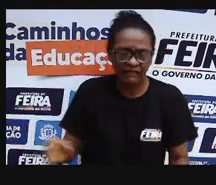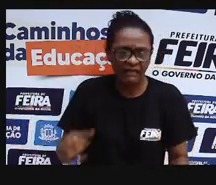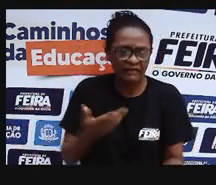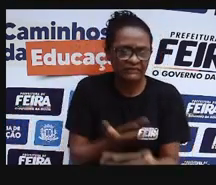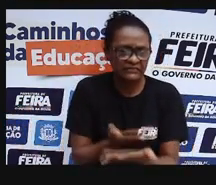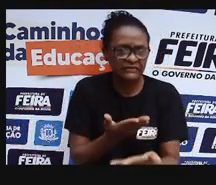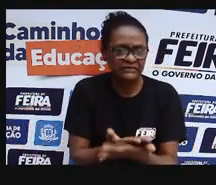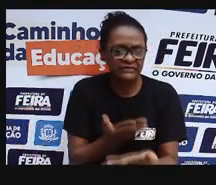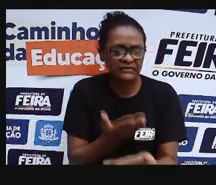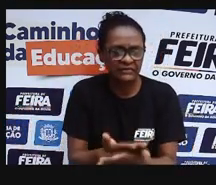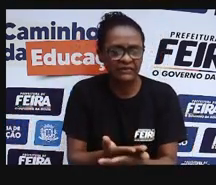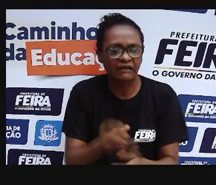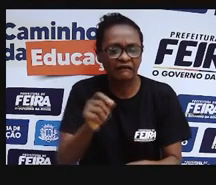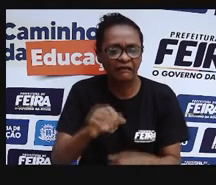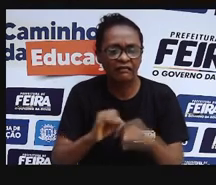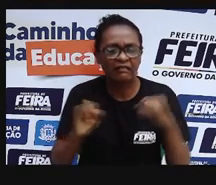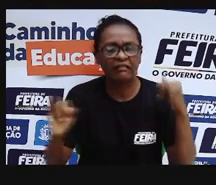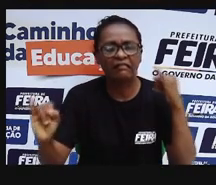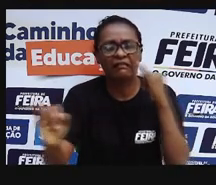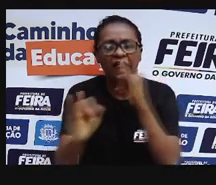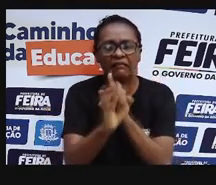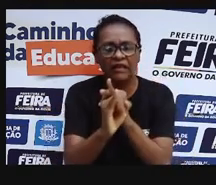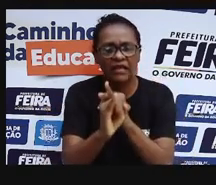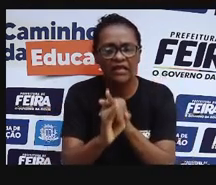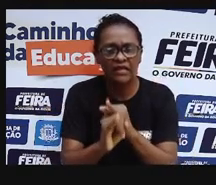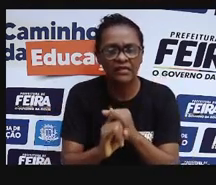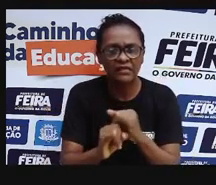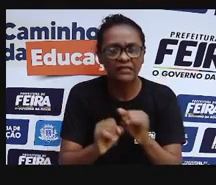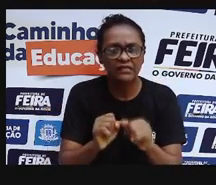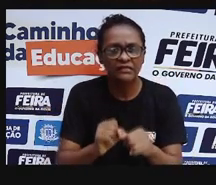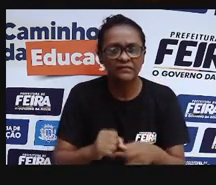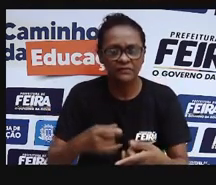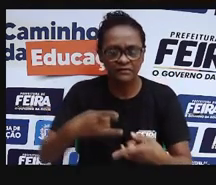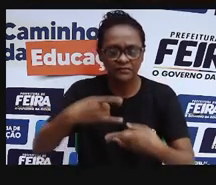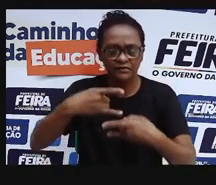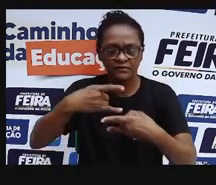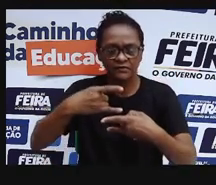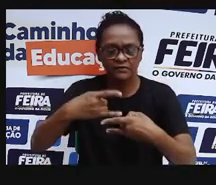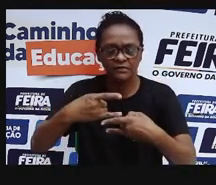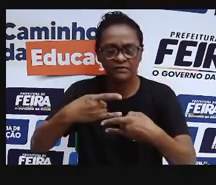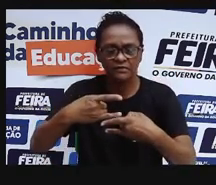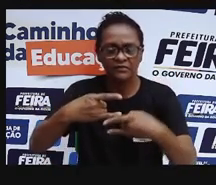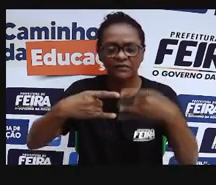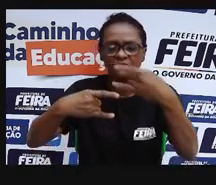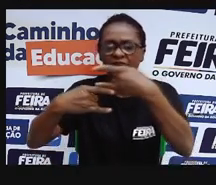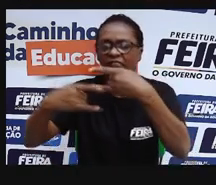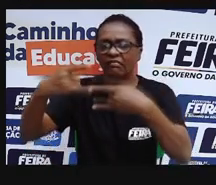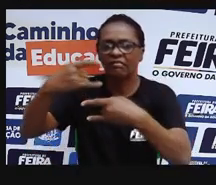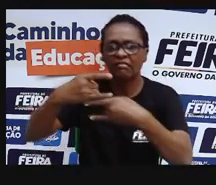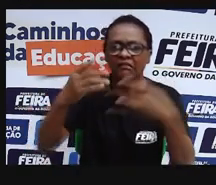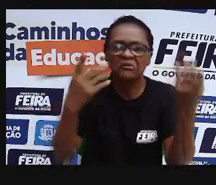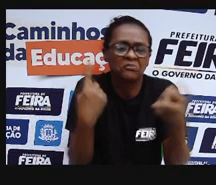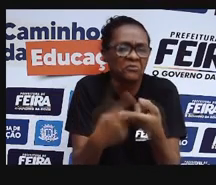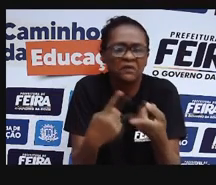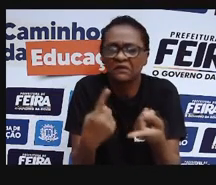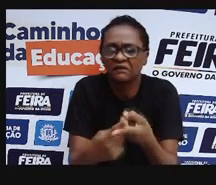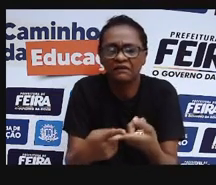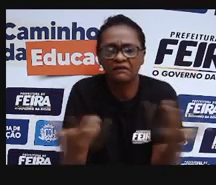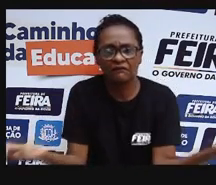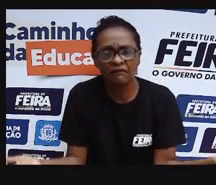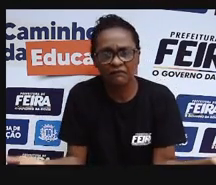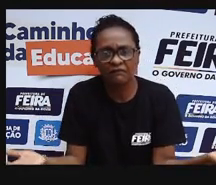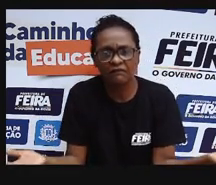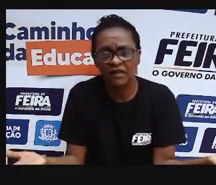né? E não na nossa sala, e não, às vezes, com o nosso professor que a gente gosta tanto e queria abraçar, e queria estar perto, e queria fazer uma